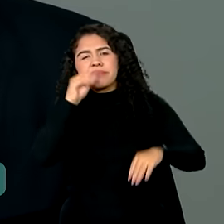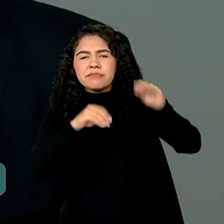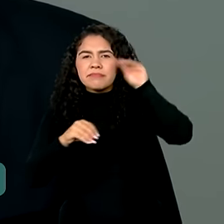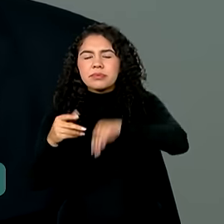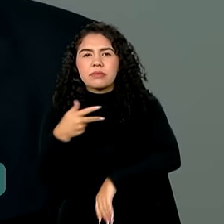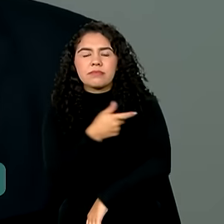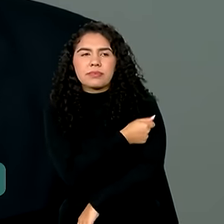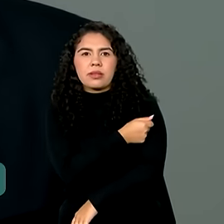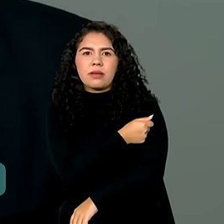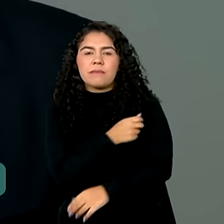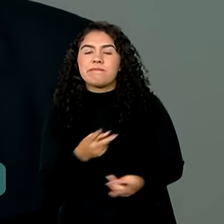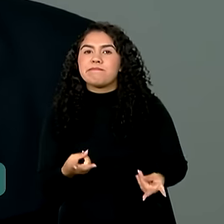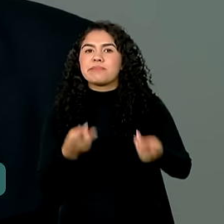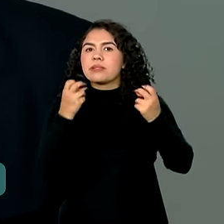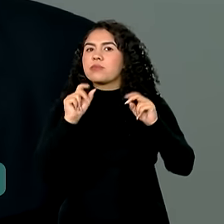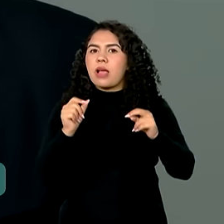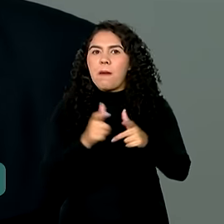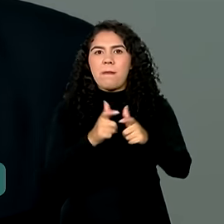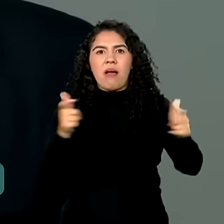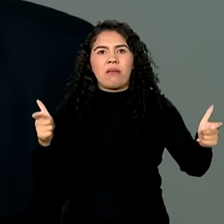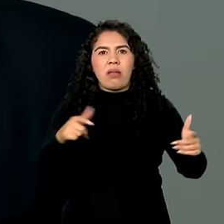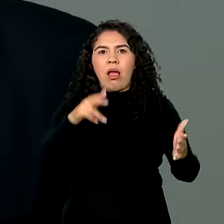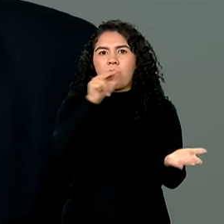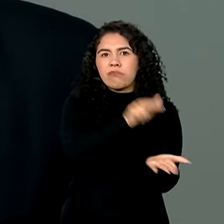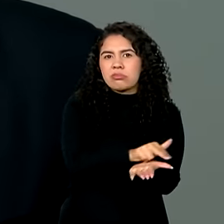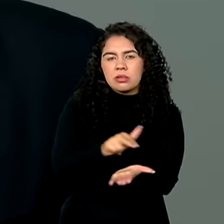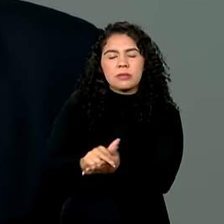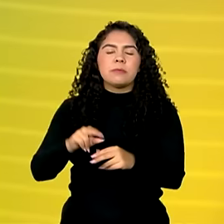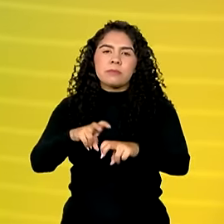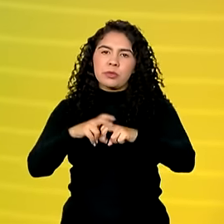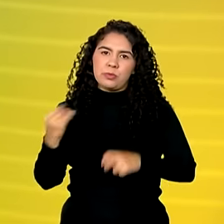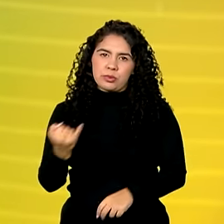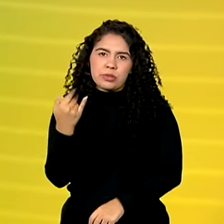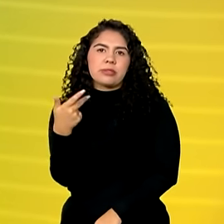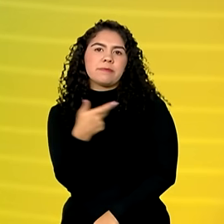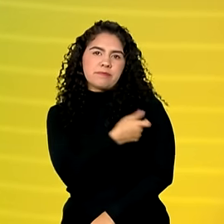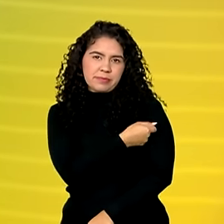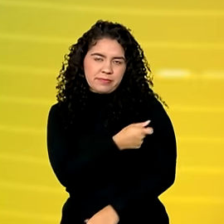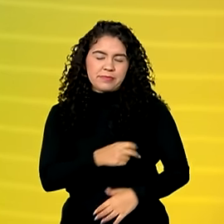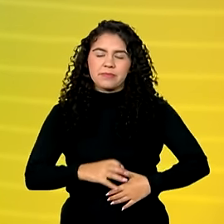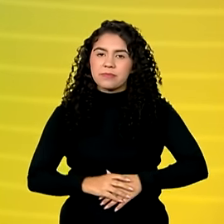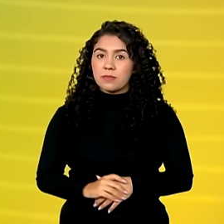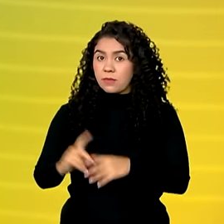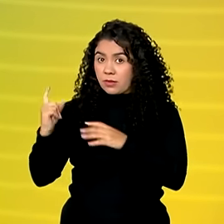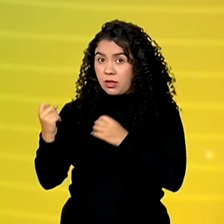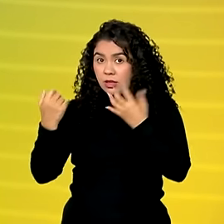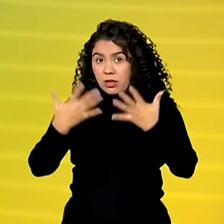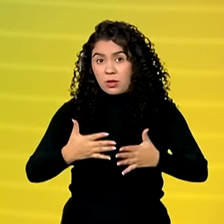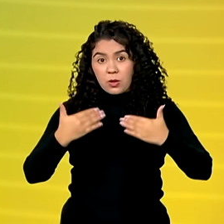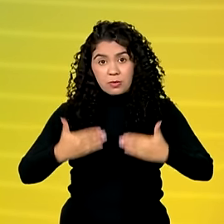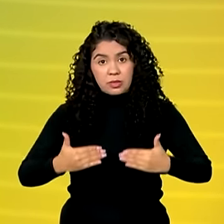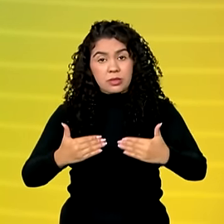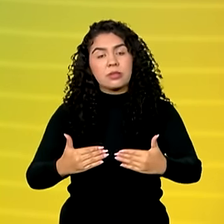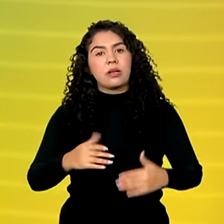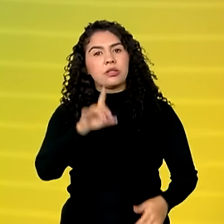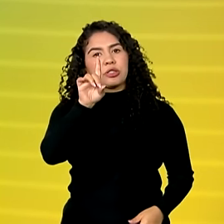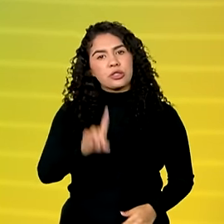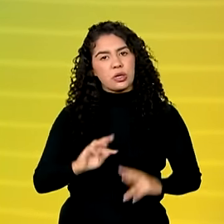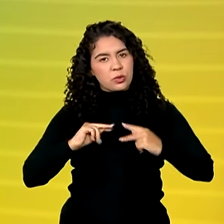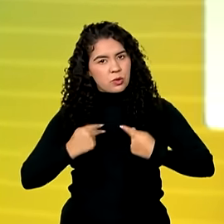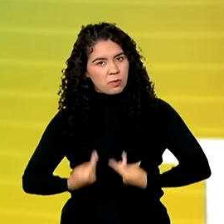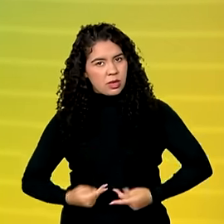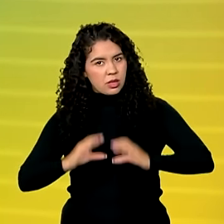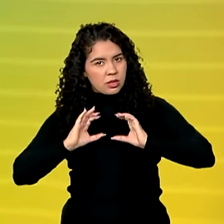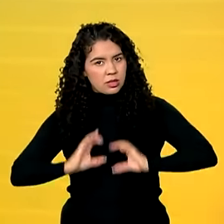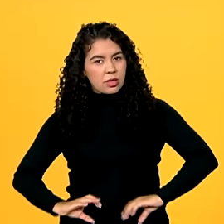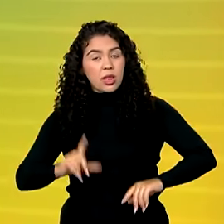vê um aumento do número dos casos. Então, é muito importante essa vacinação. O Ministério dos Direitos Humanos e da Cidadania está